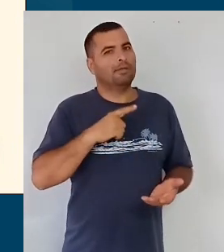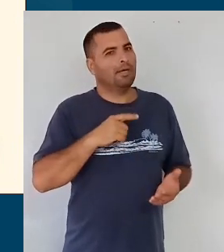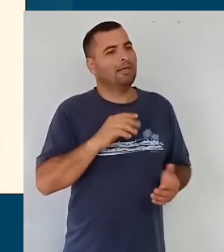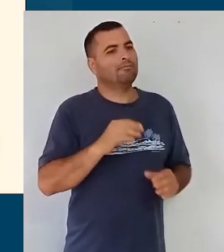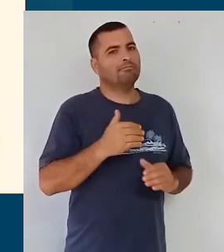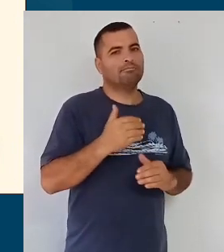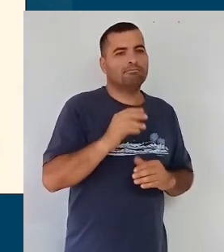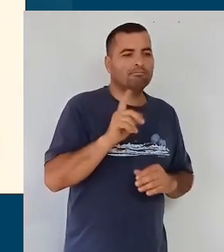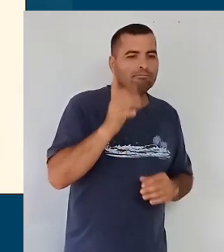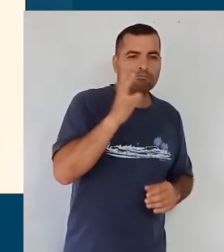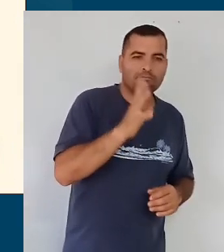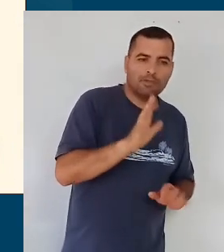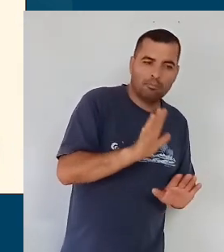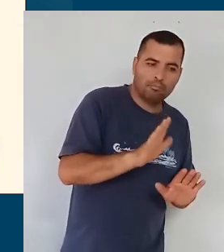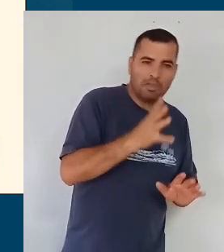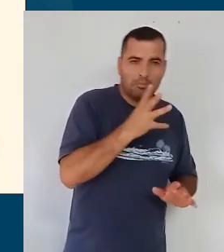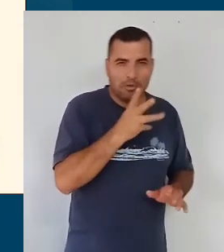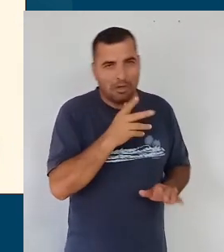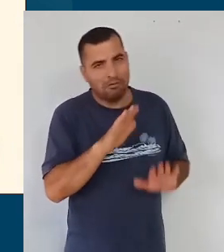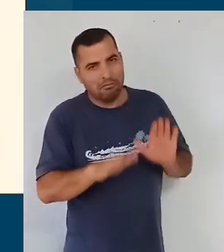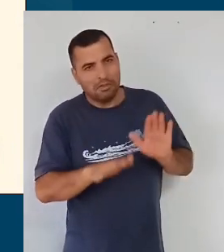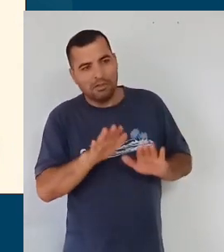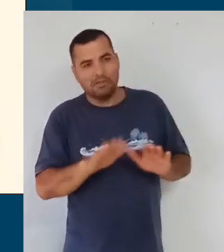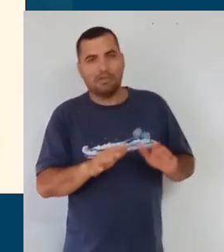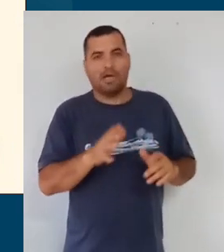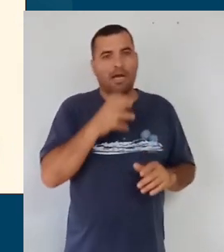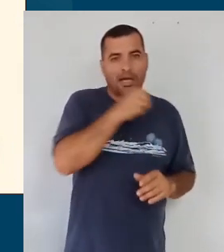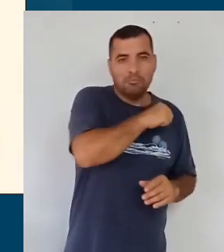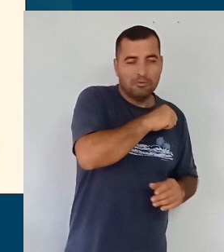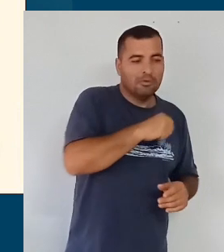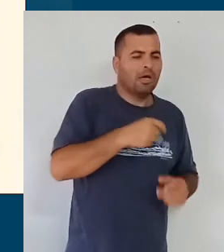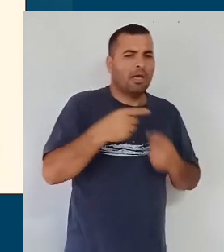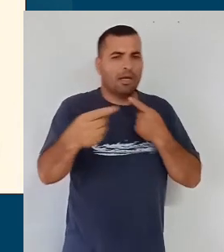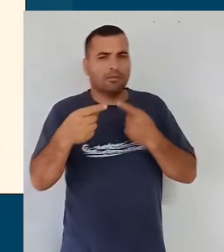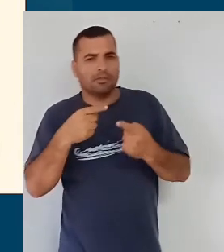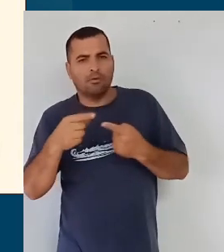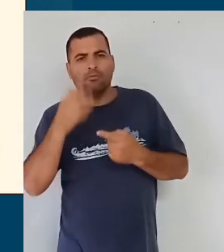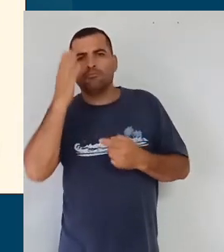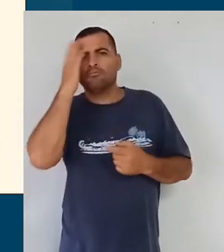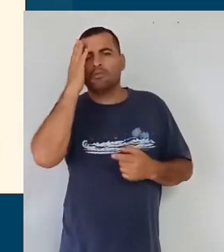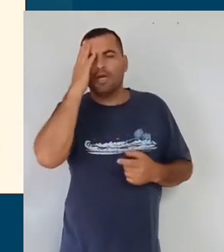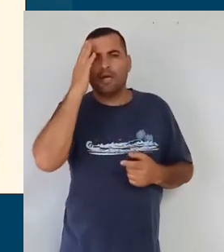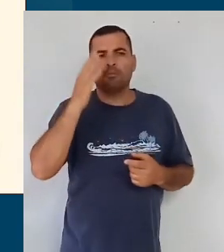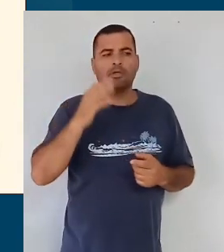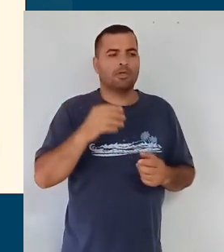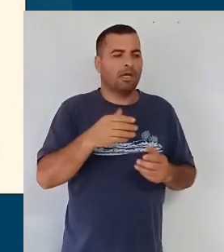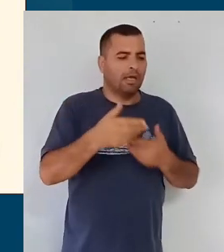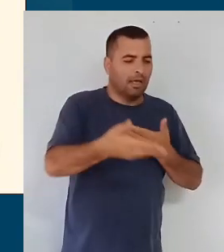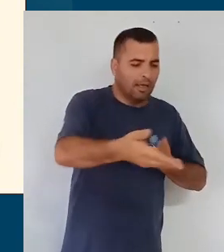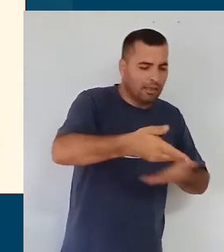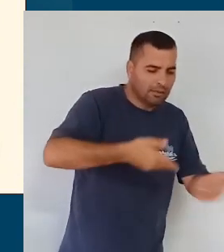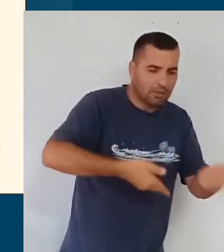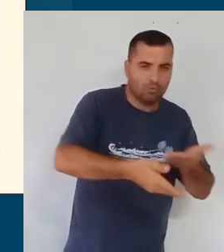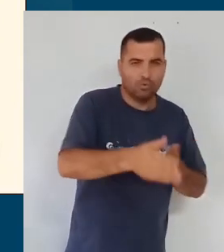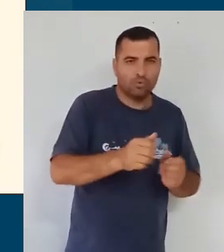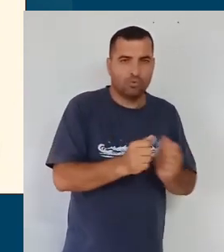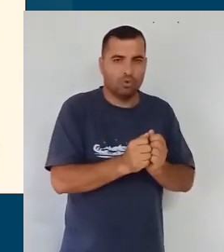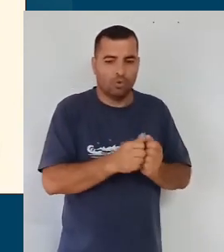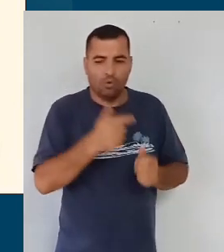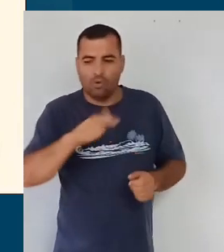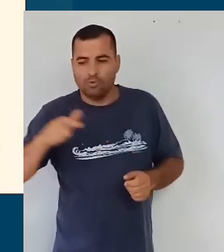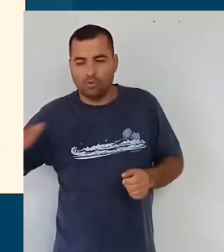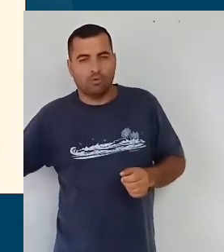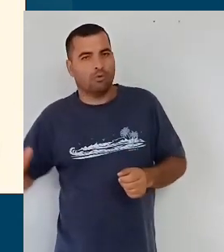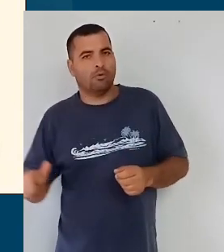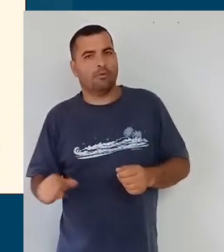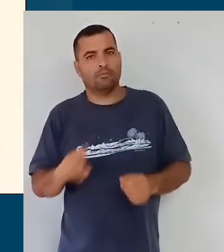seus fazeres, os seus saberes, suas relações com os seus pares? Que é justamente na relação